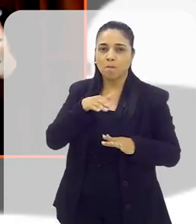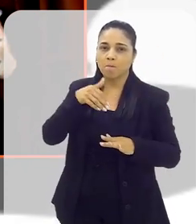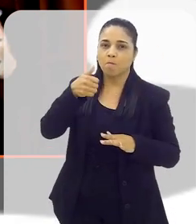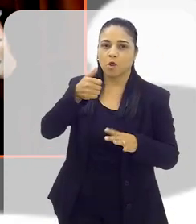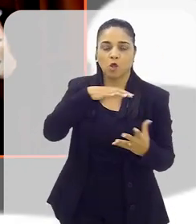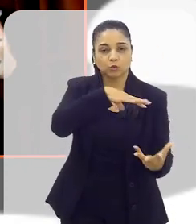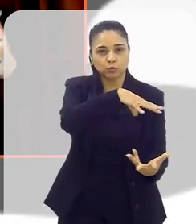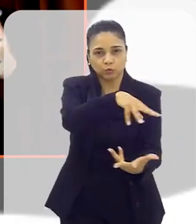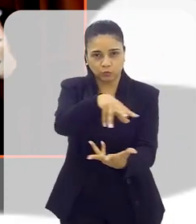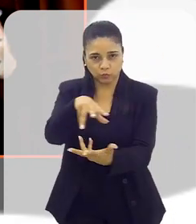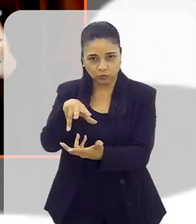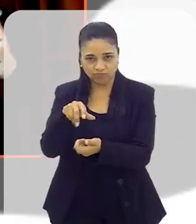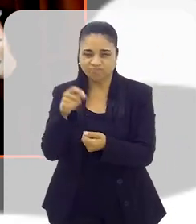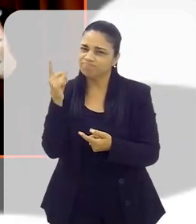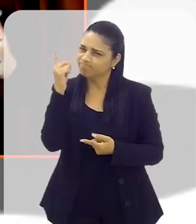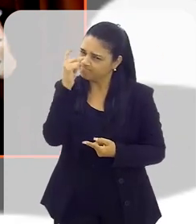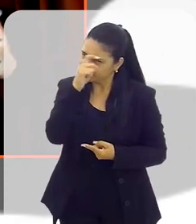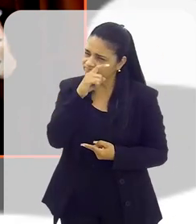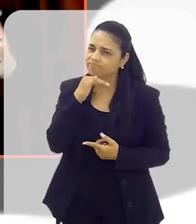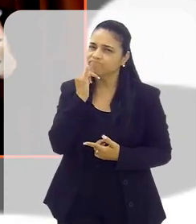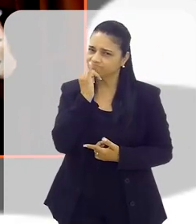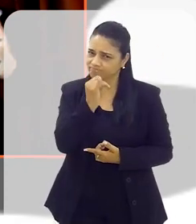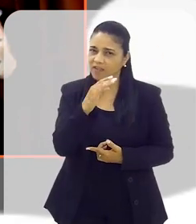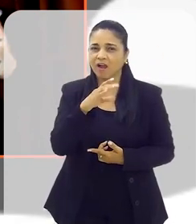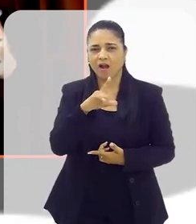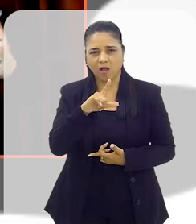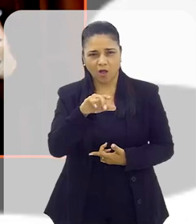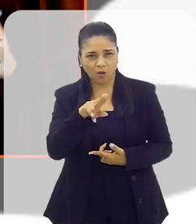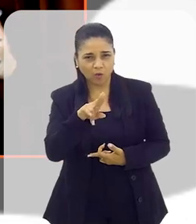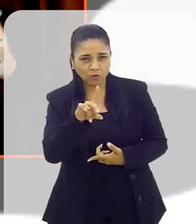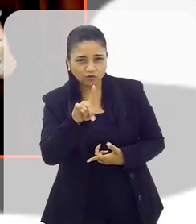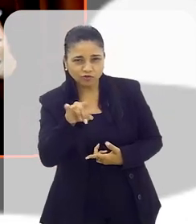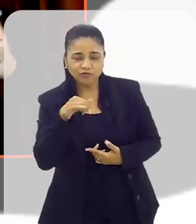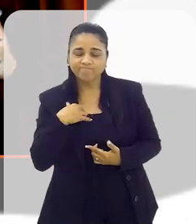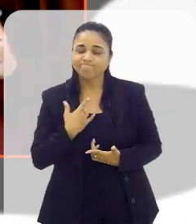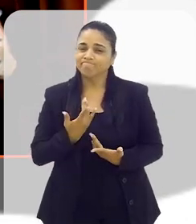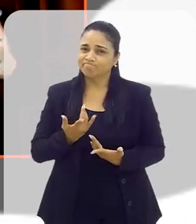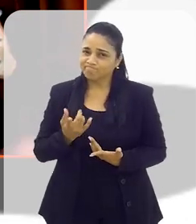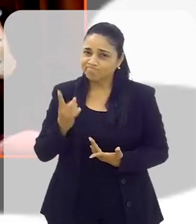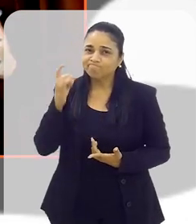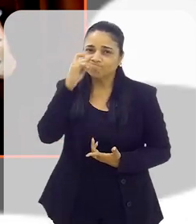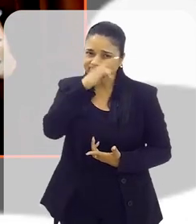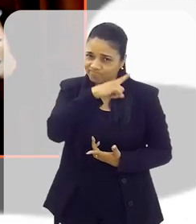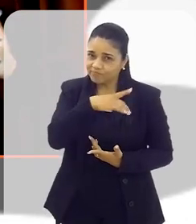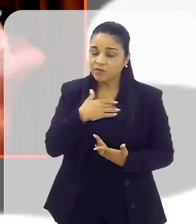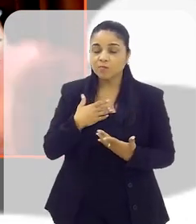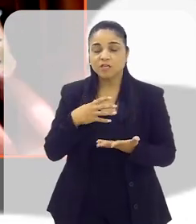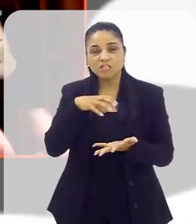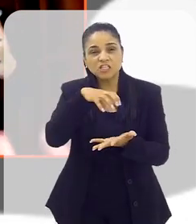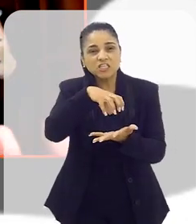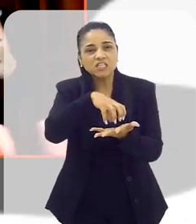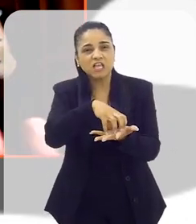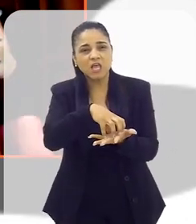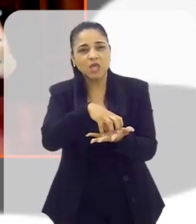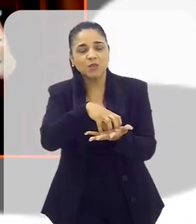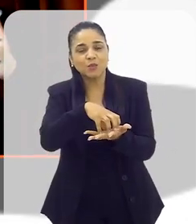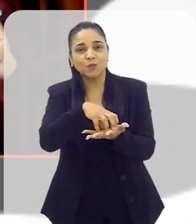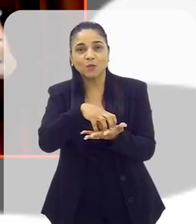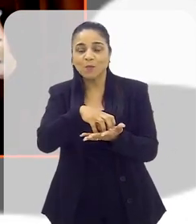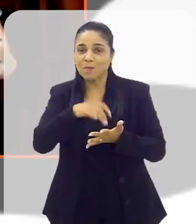mundo de Sá. O que é difícil, Cláudio, eu vou dizer para você, porque a gente está muito longe dos grandes centros